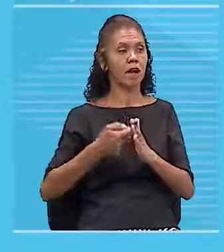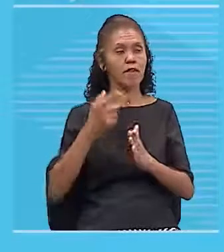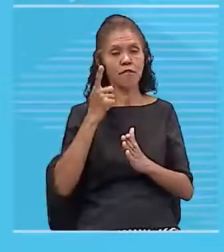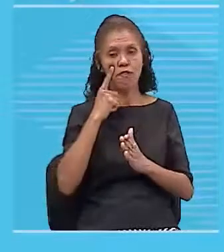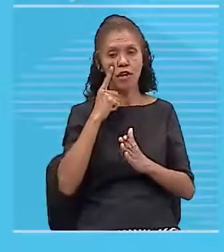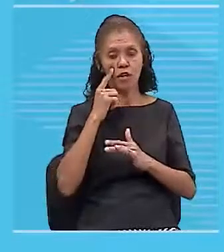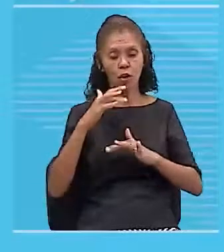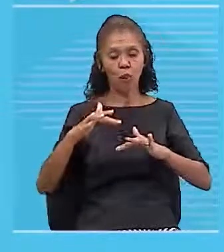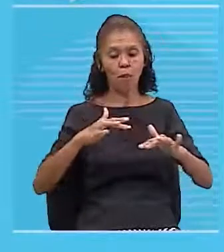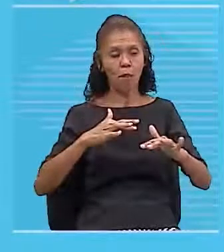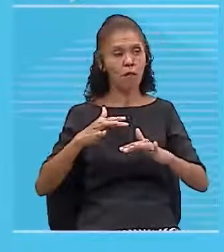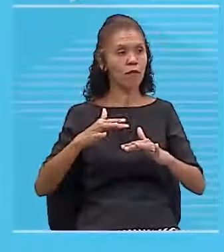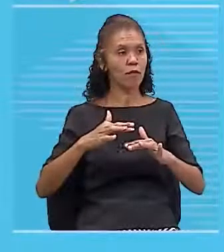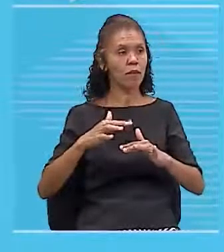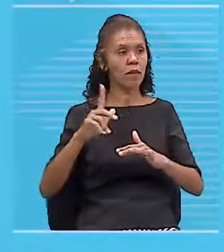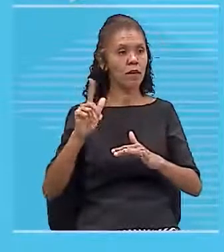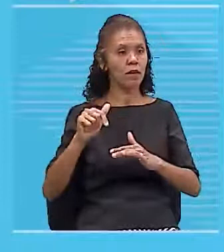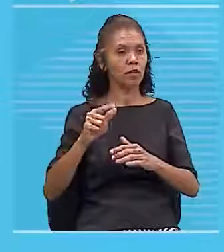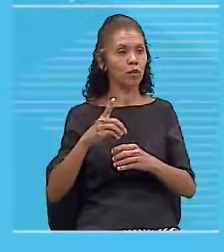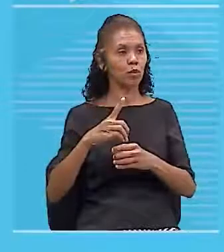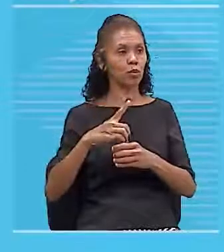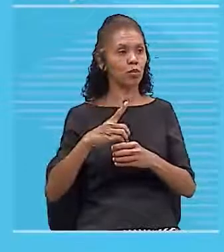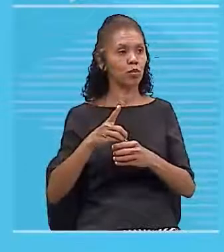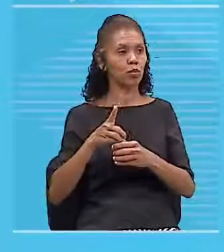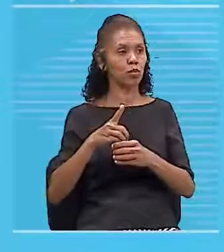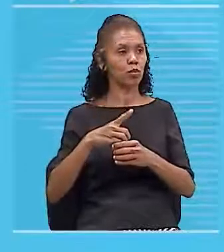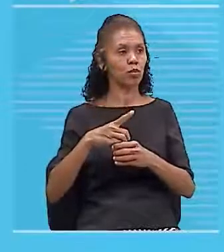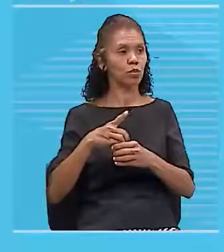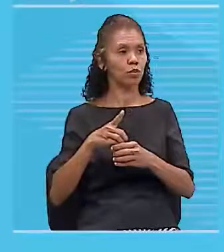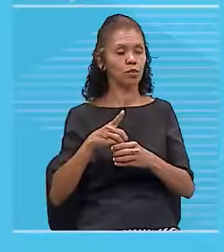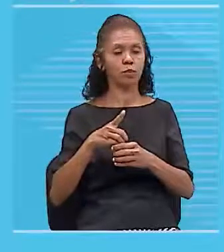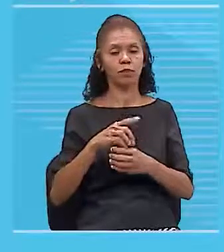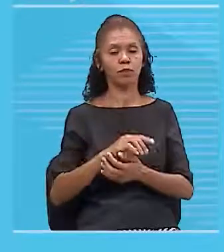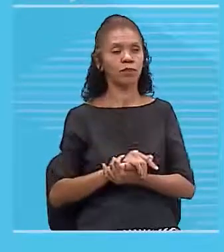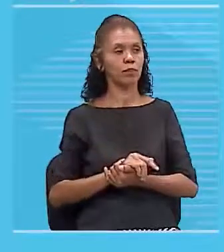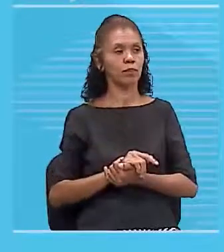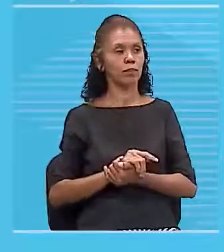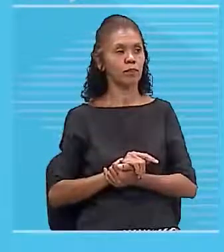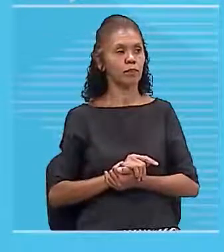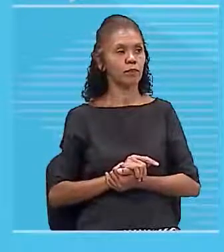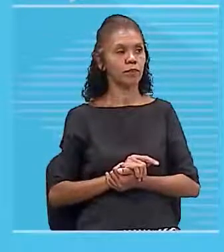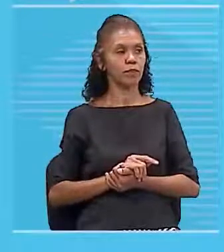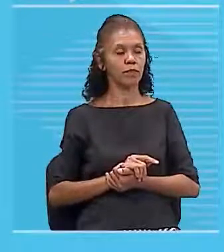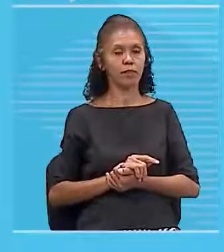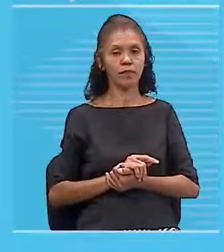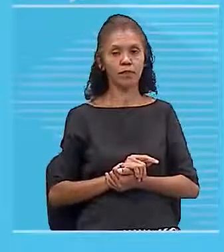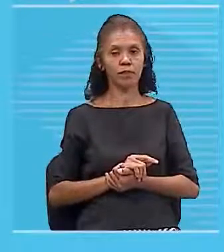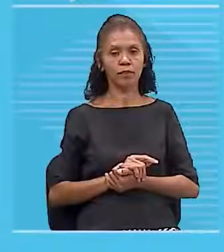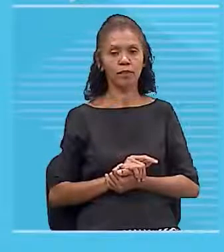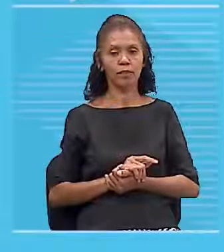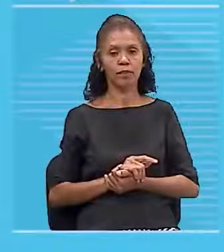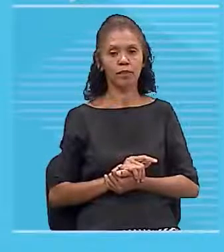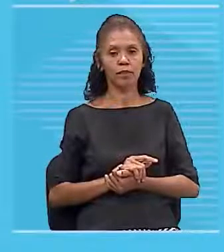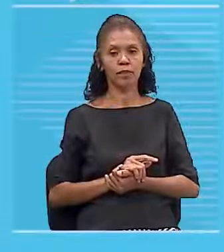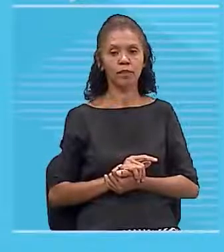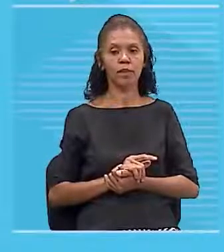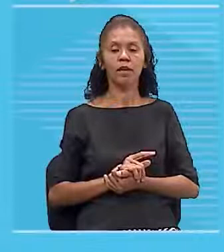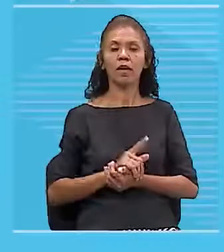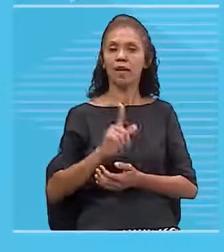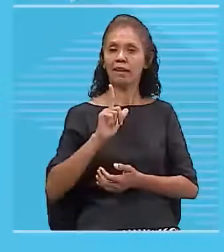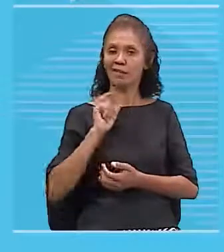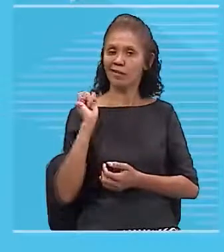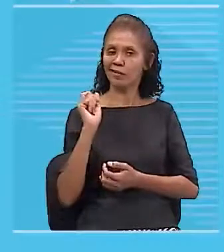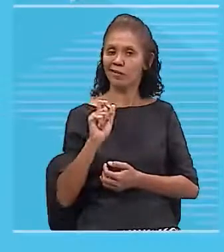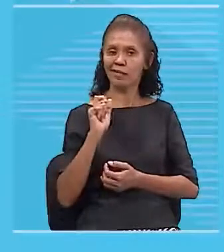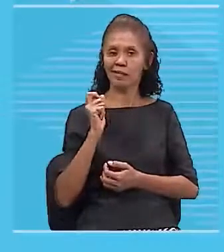aí ligada, eu vou perceber que agora eu tenho a presença de corrente elétrica.